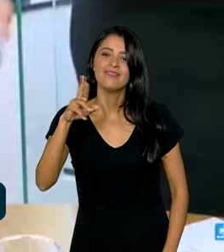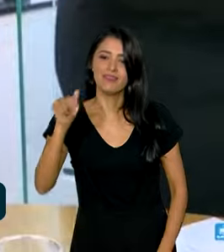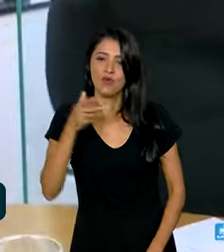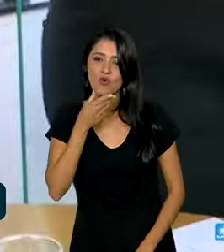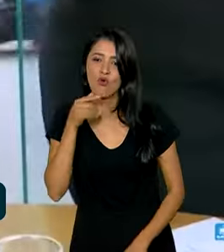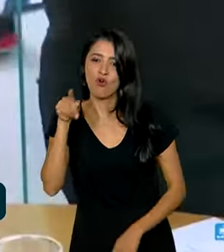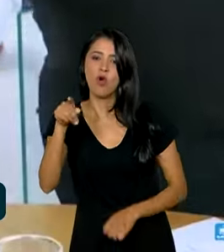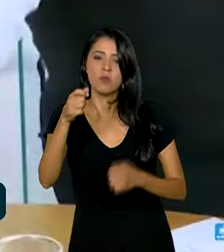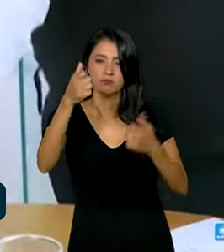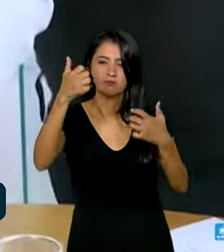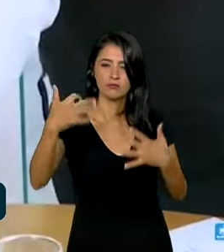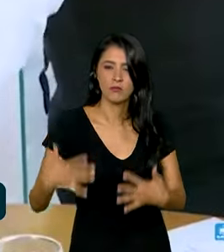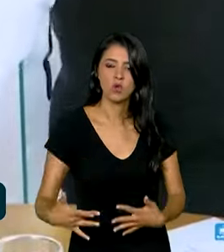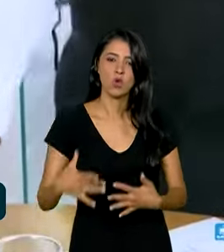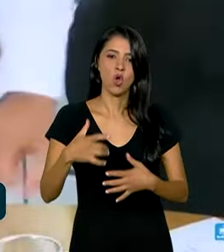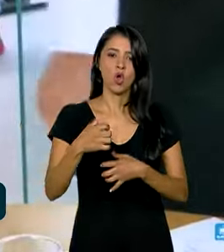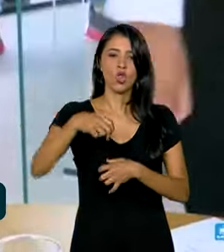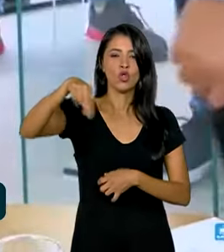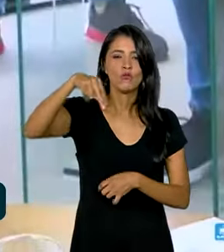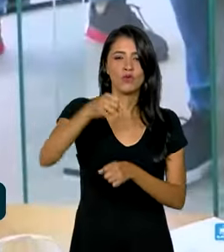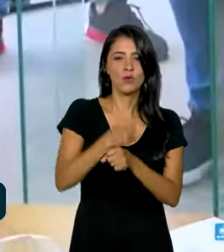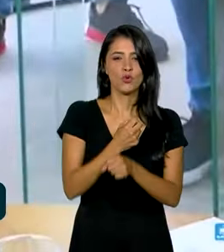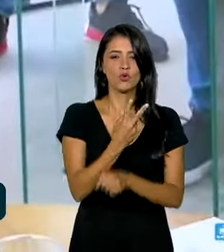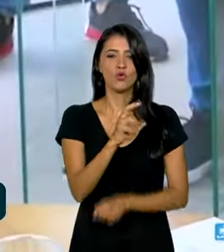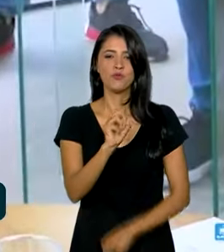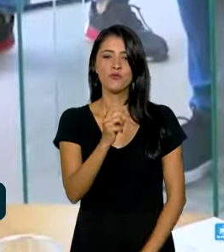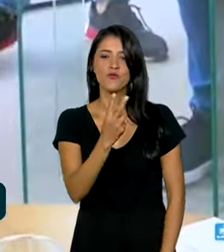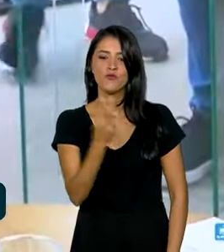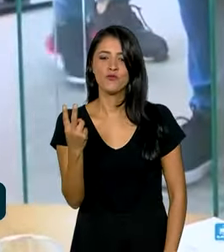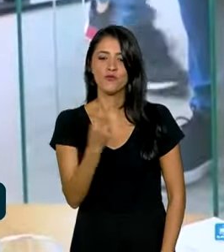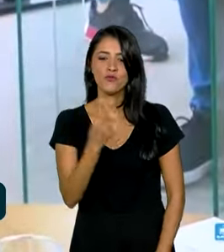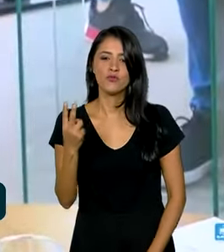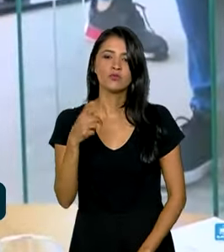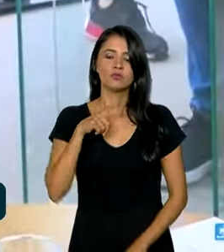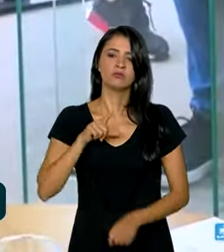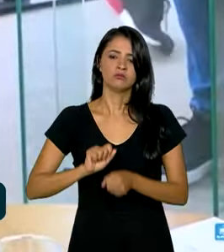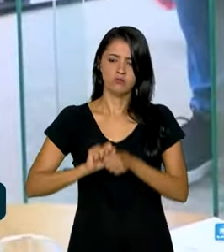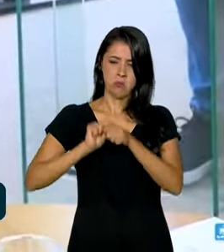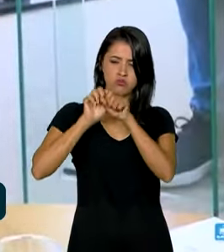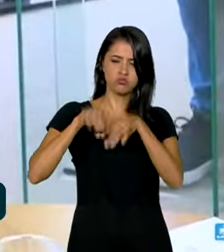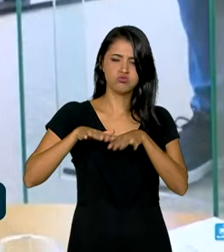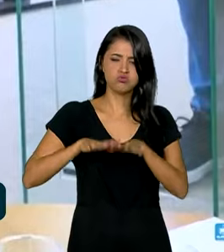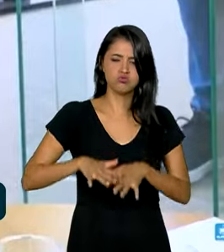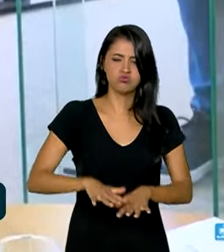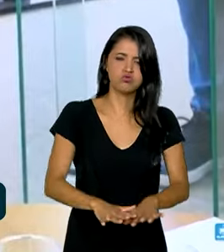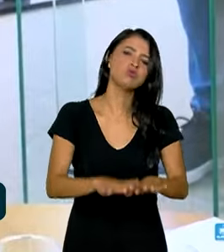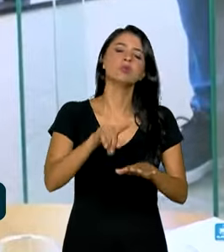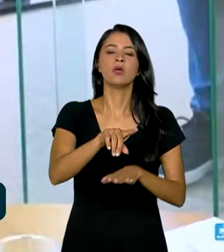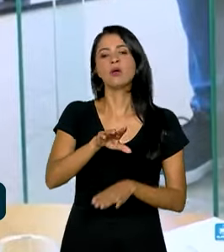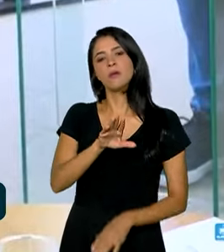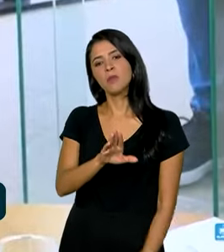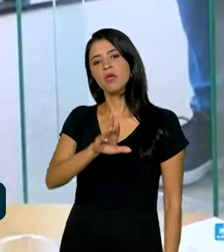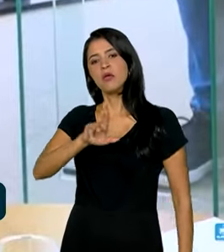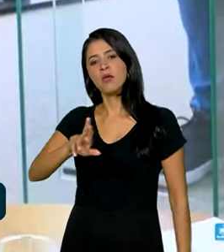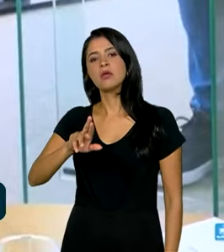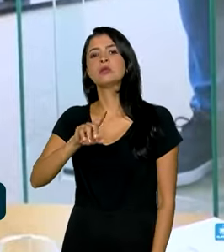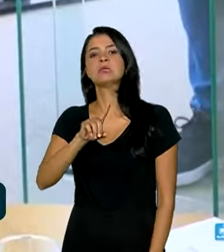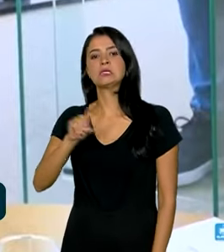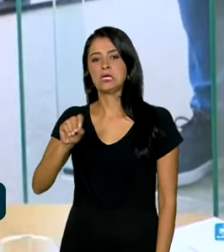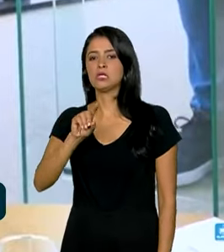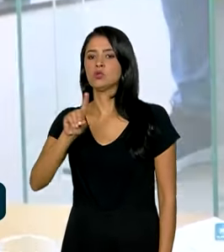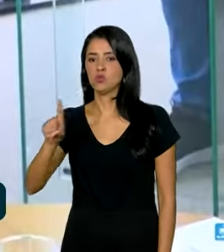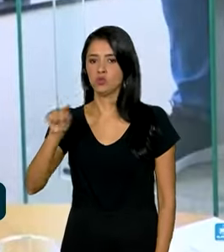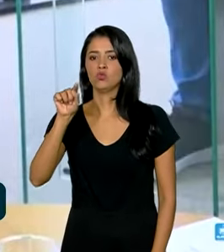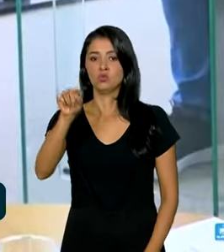em novembro de 2022, o maior deslizamento em proporção na BR-101 em todo o